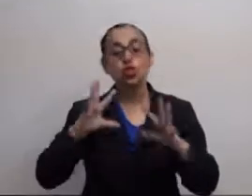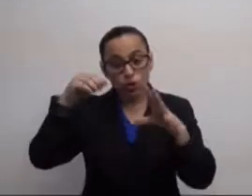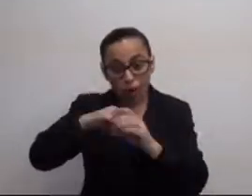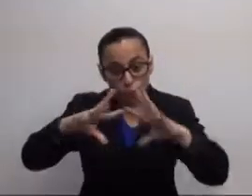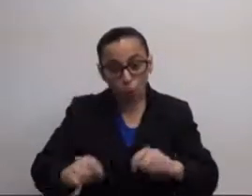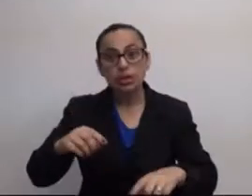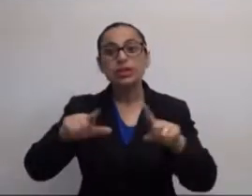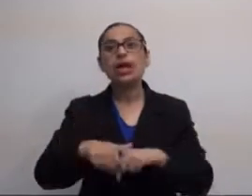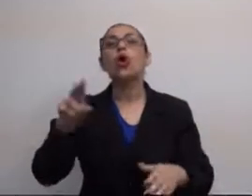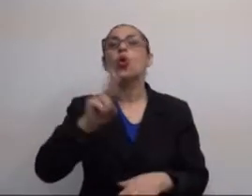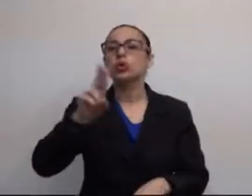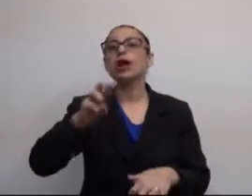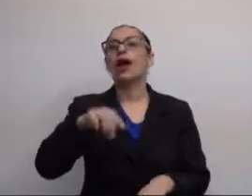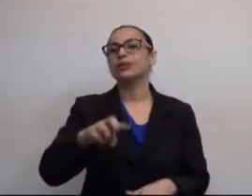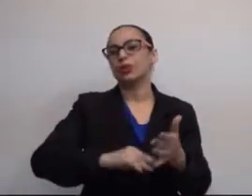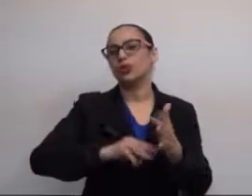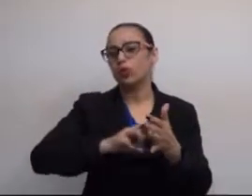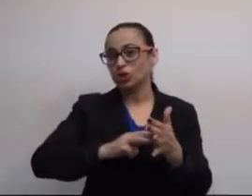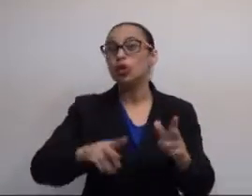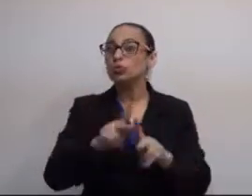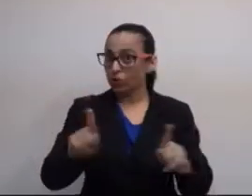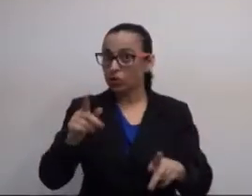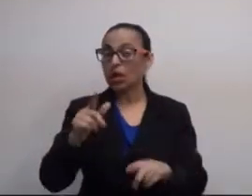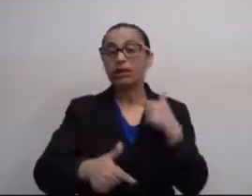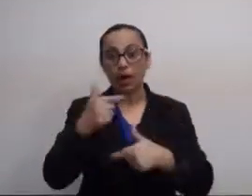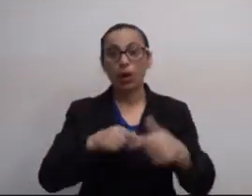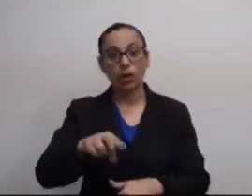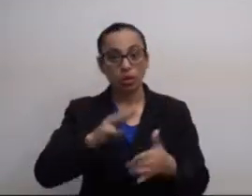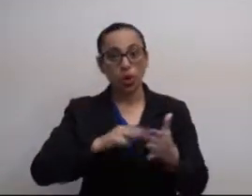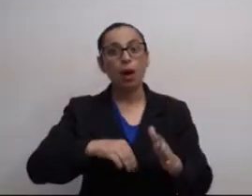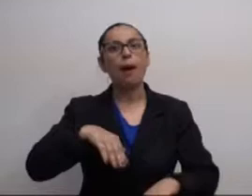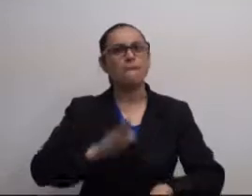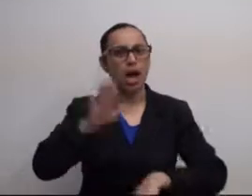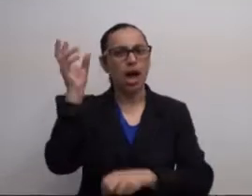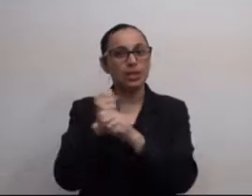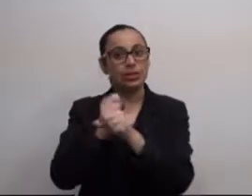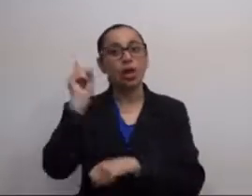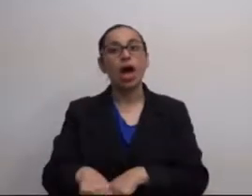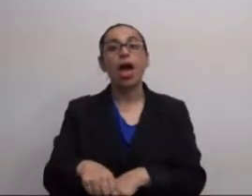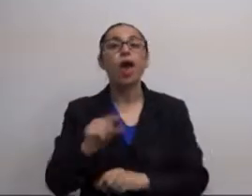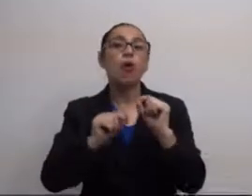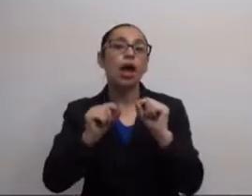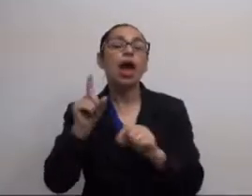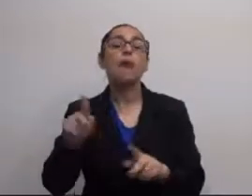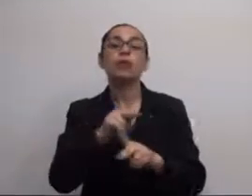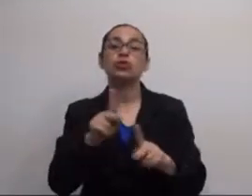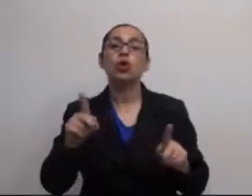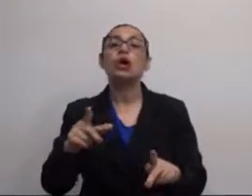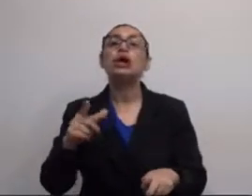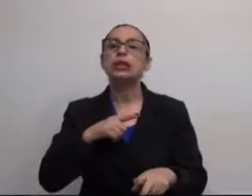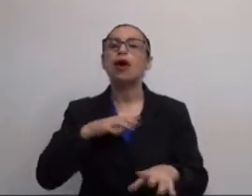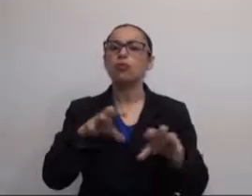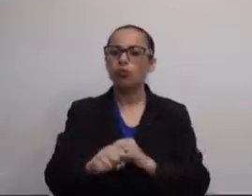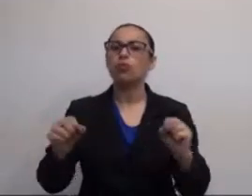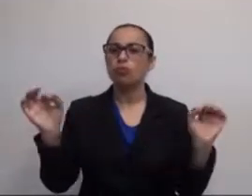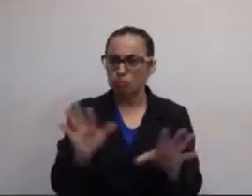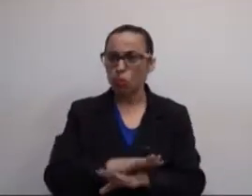há alunos de 3 a 9 anos de idade e todas as salas fazem o uso dessa metodologia. E os professores que trabalham com ela há